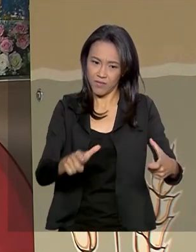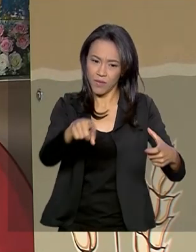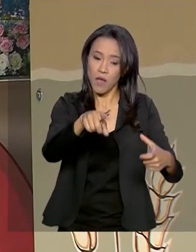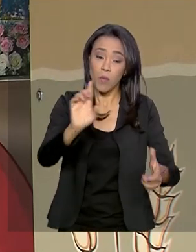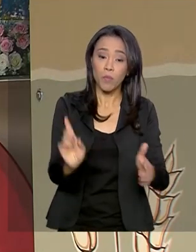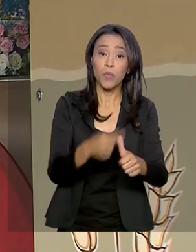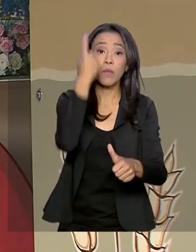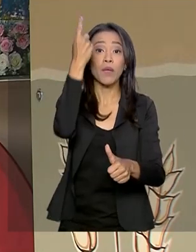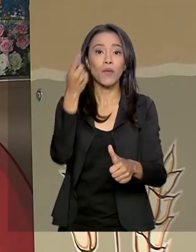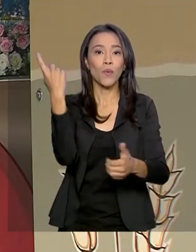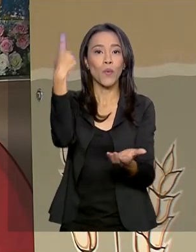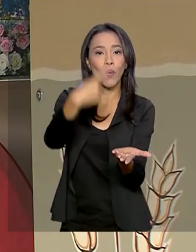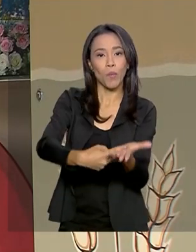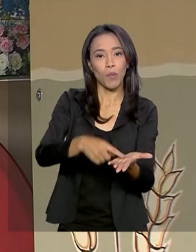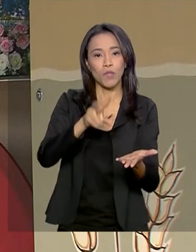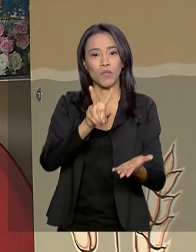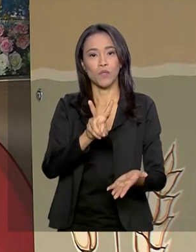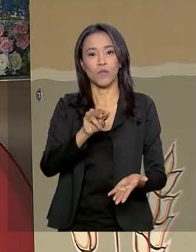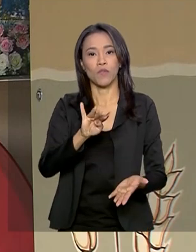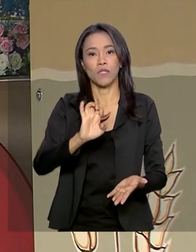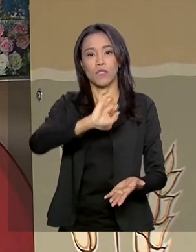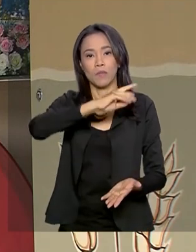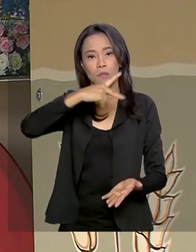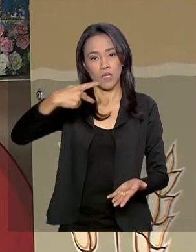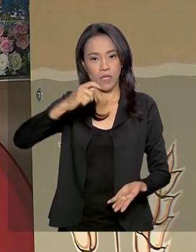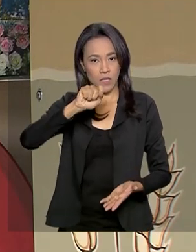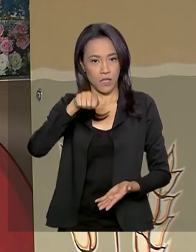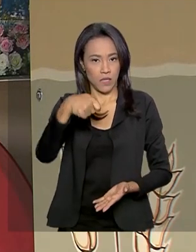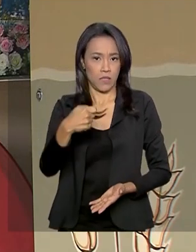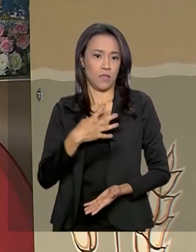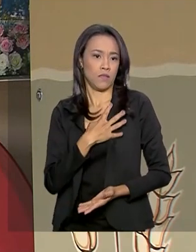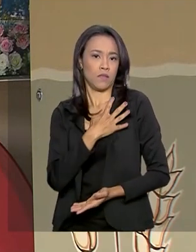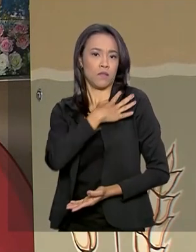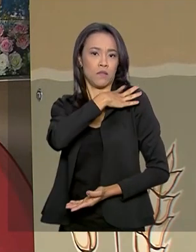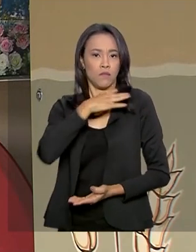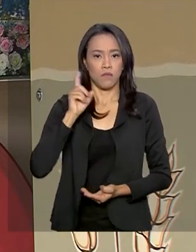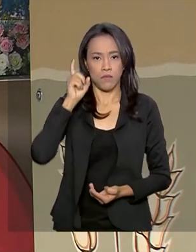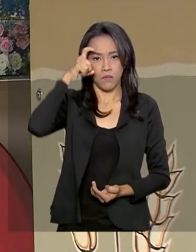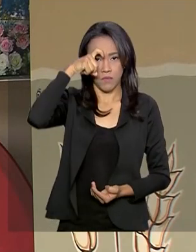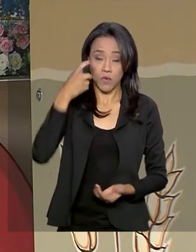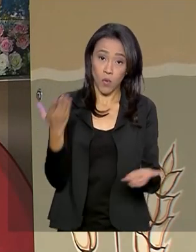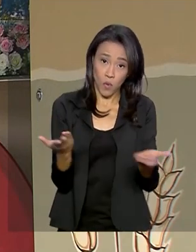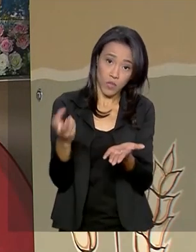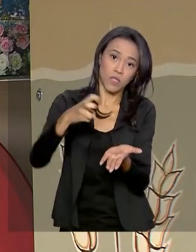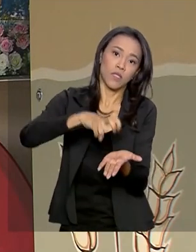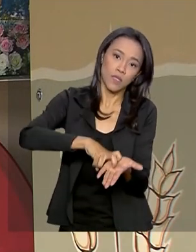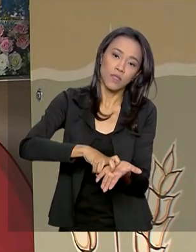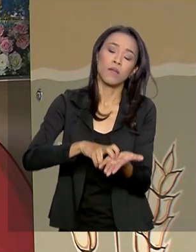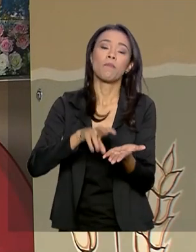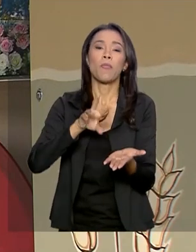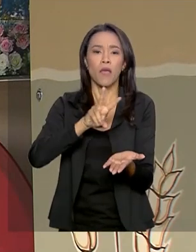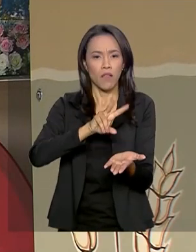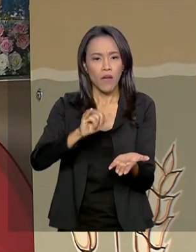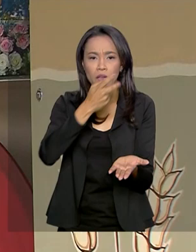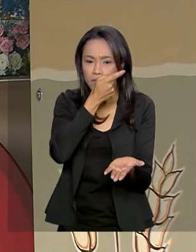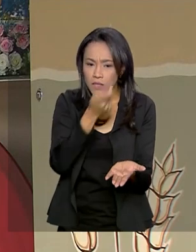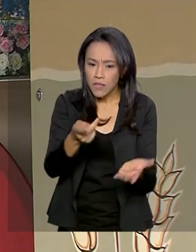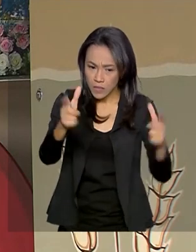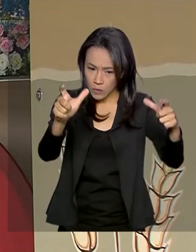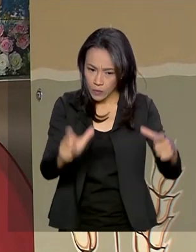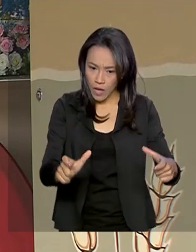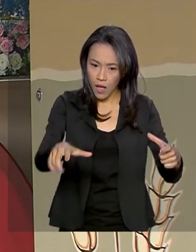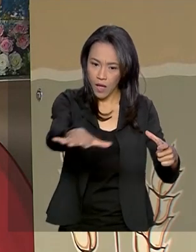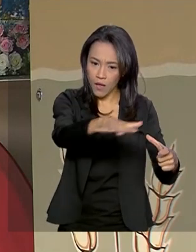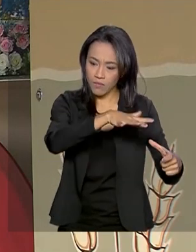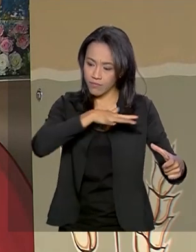compromisso do vice-presidente Hamilton Mourão, na manhã desta quinta-feira. O presidente vai visitar esse santuário,